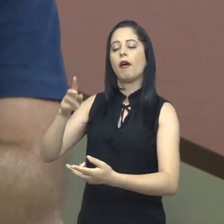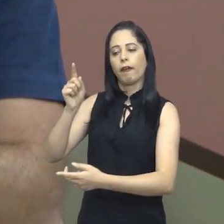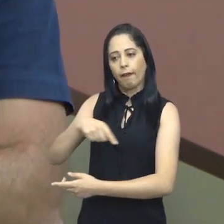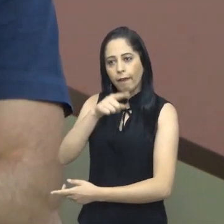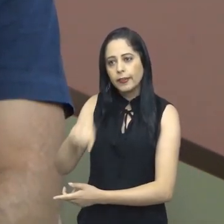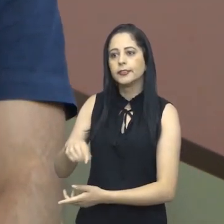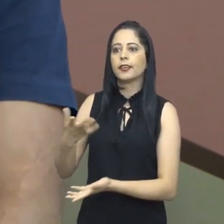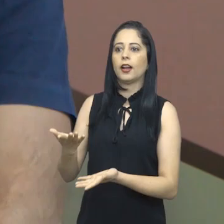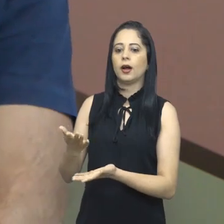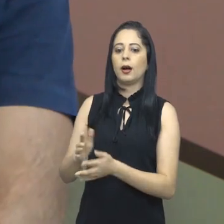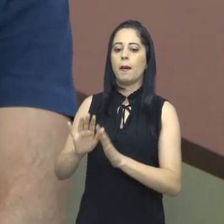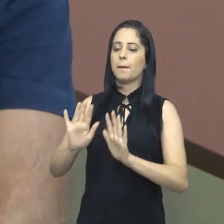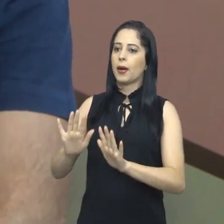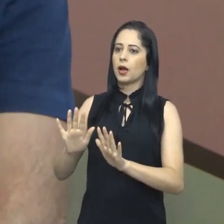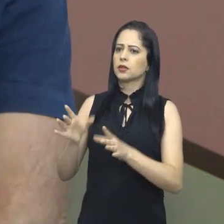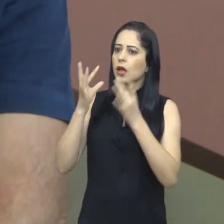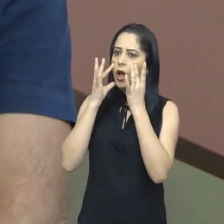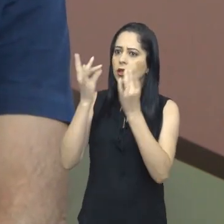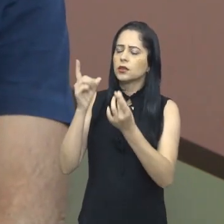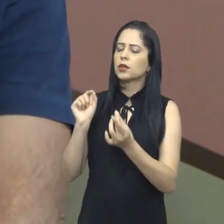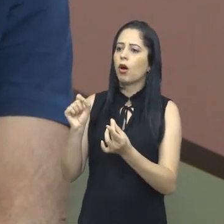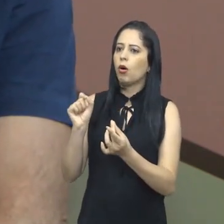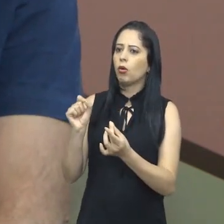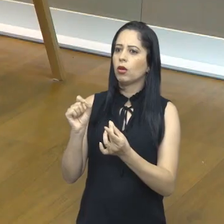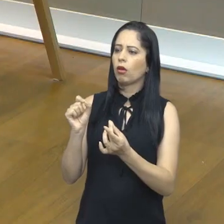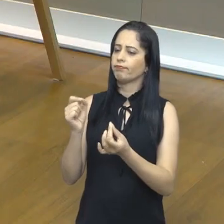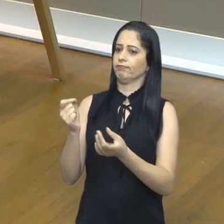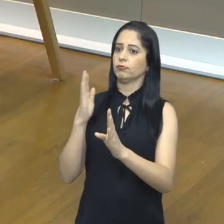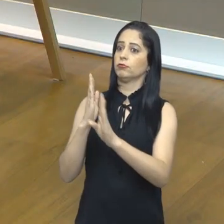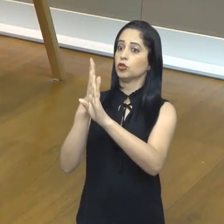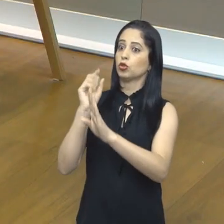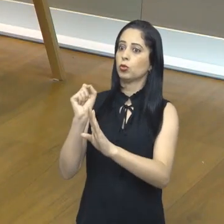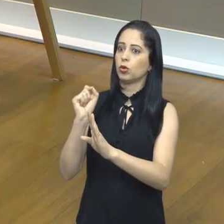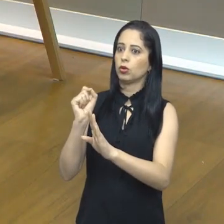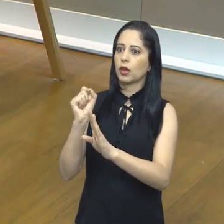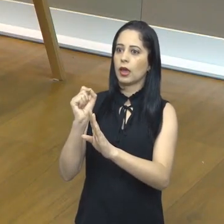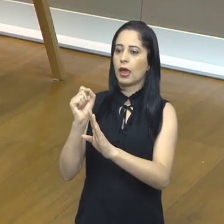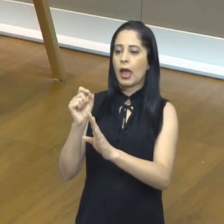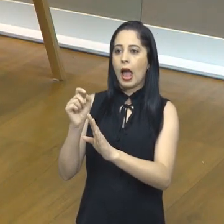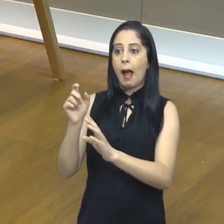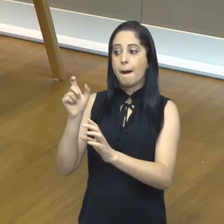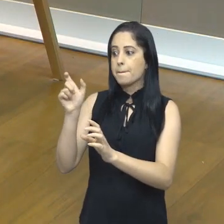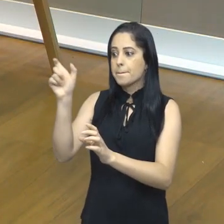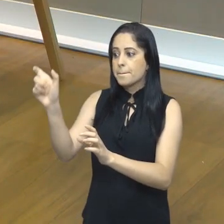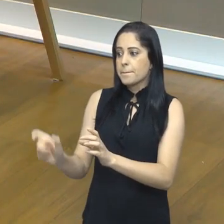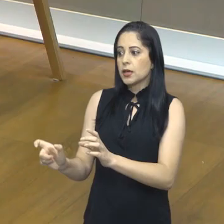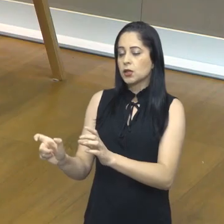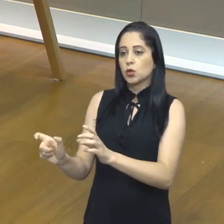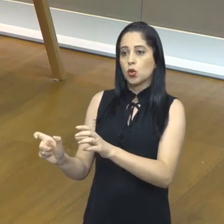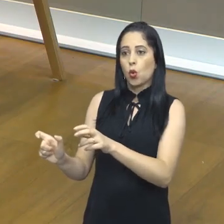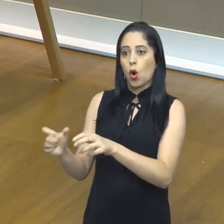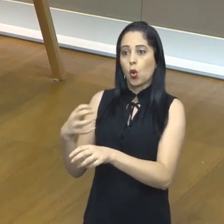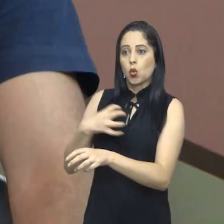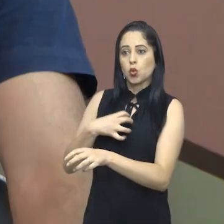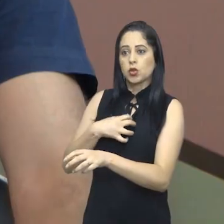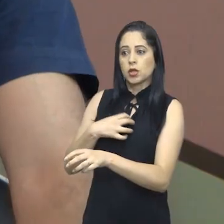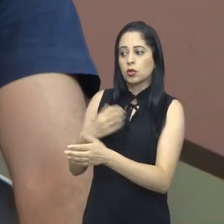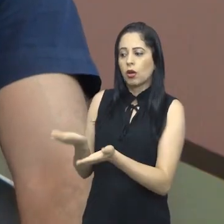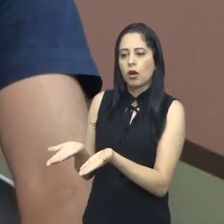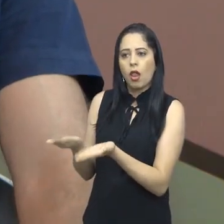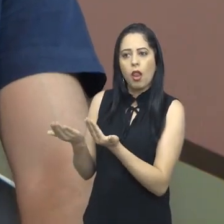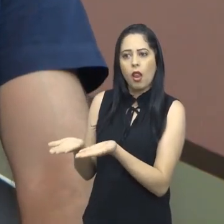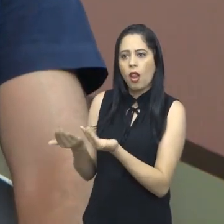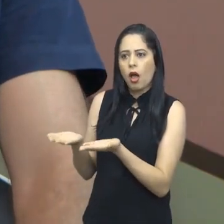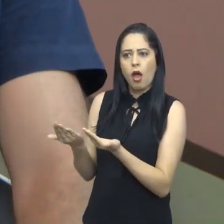reabilitação. Agora, o que nos chamou a atenção muito do pós-Covid é que pessoas, mesmo com sintomas medianos, não precisem